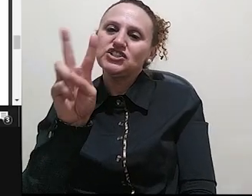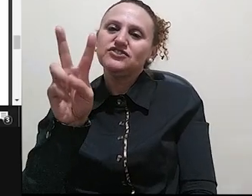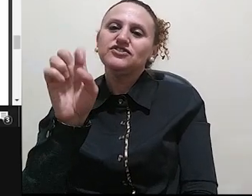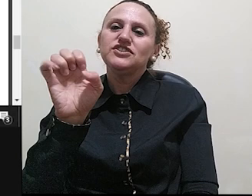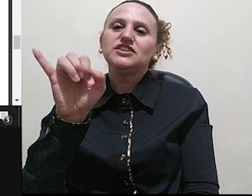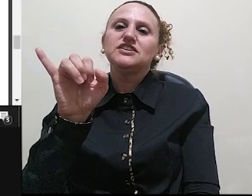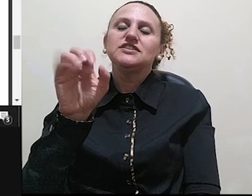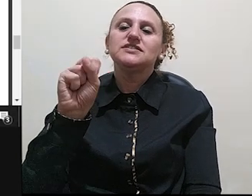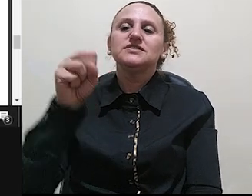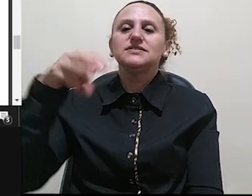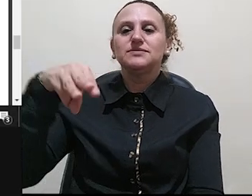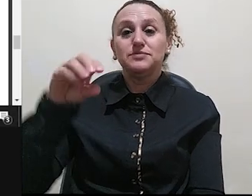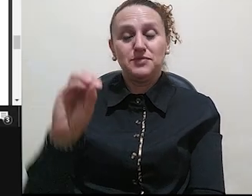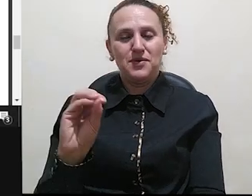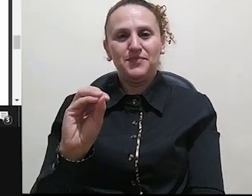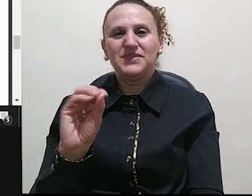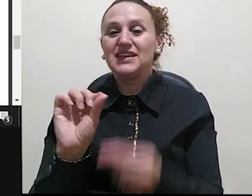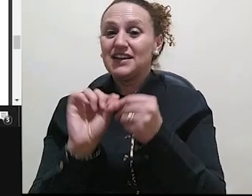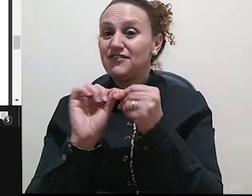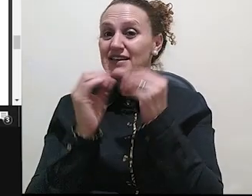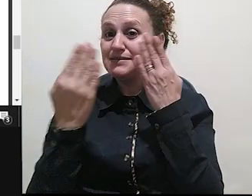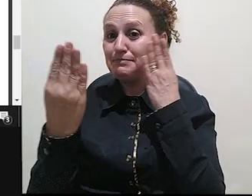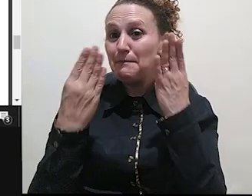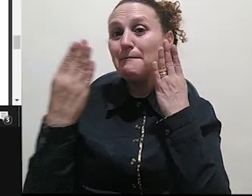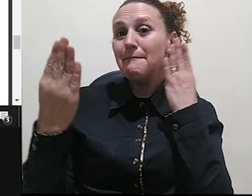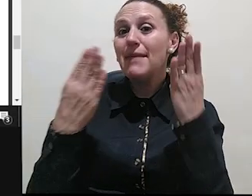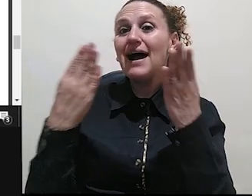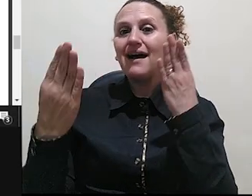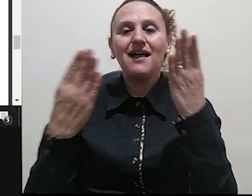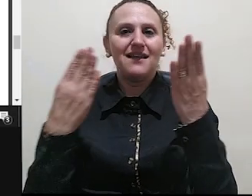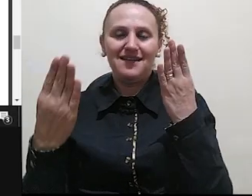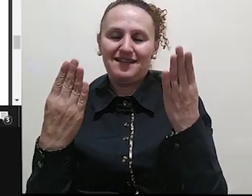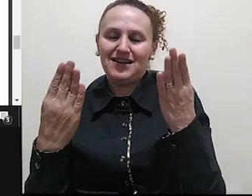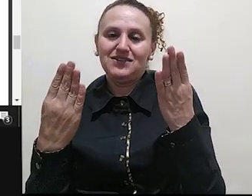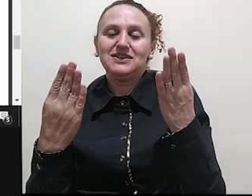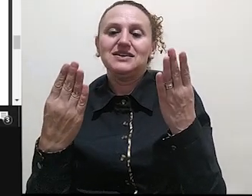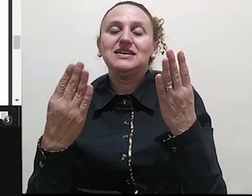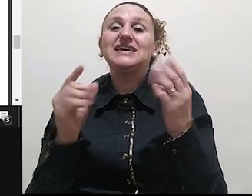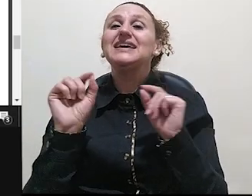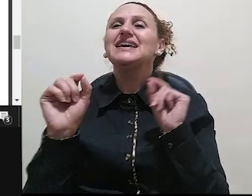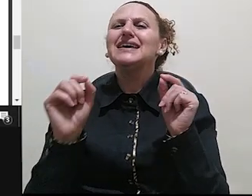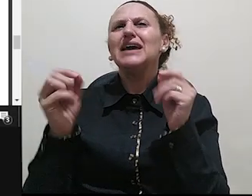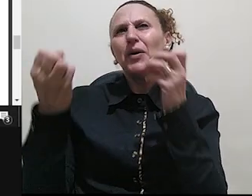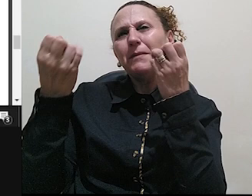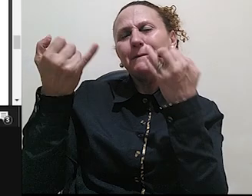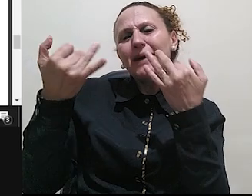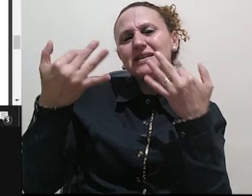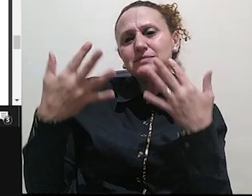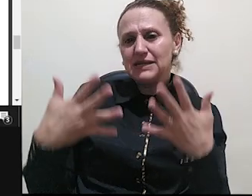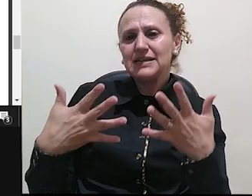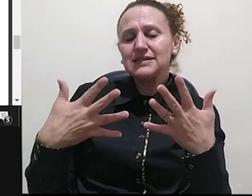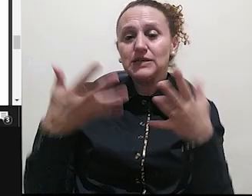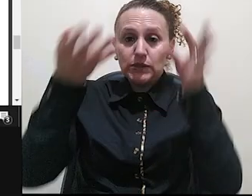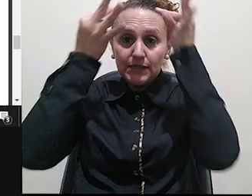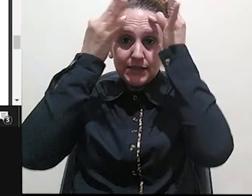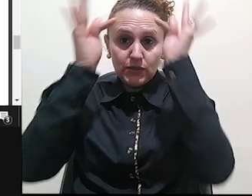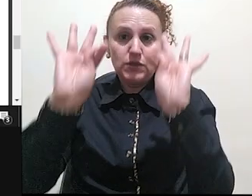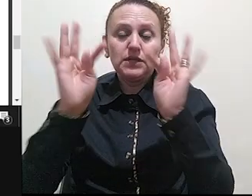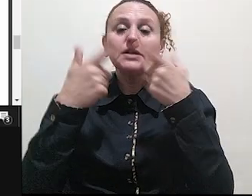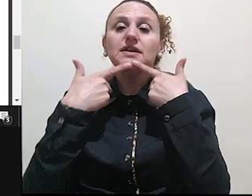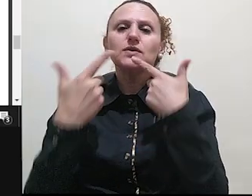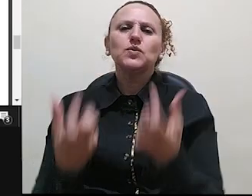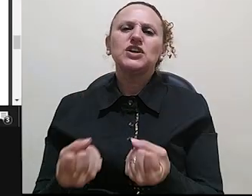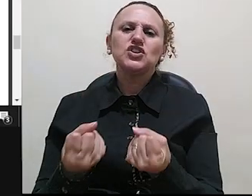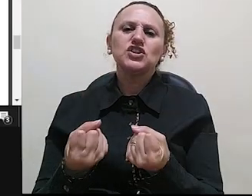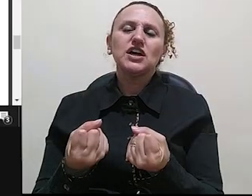que é para tomar cuidado e não, apesar de ter uma explicação sobre as teorias na linguística, não é